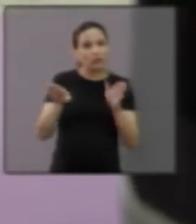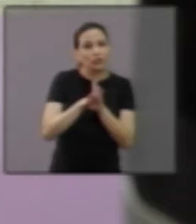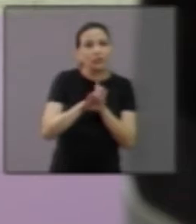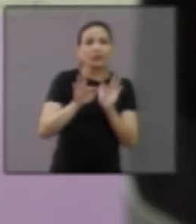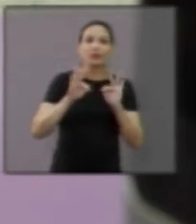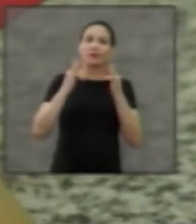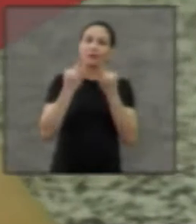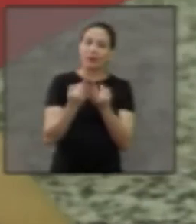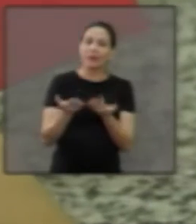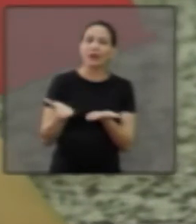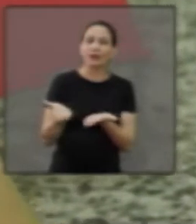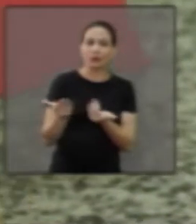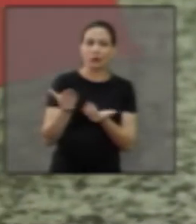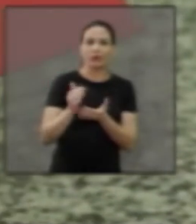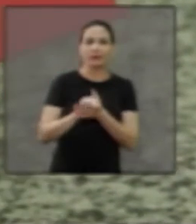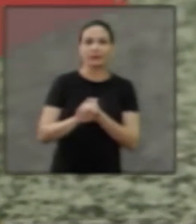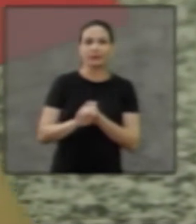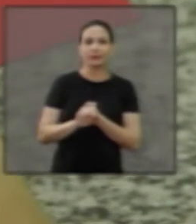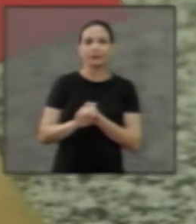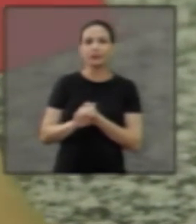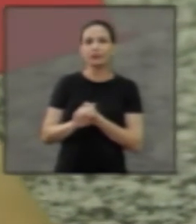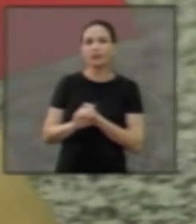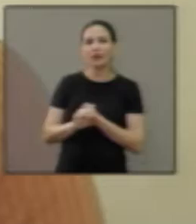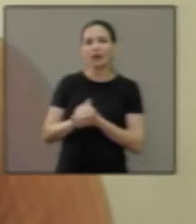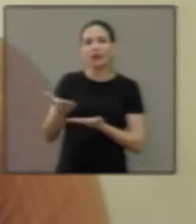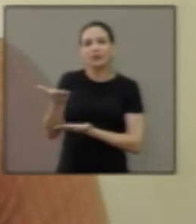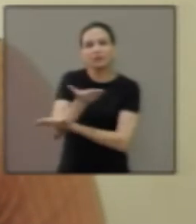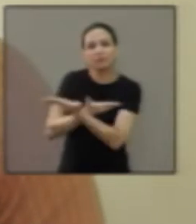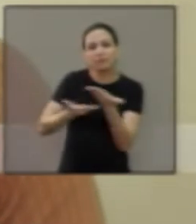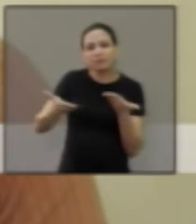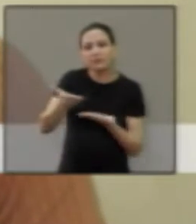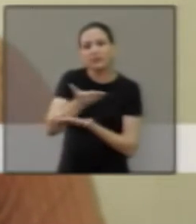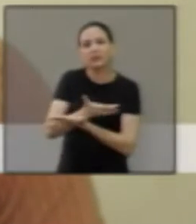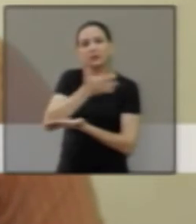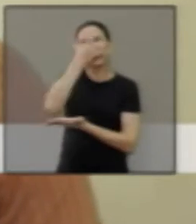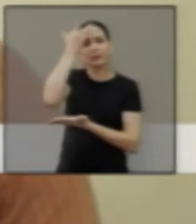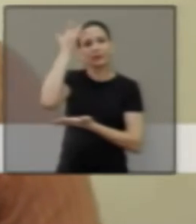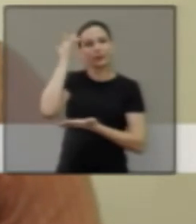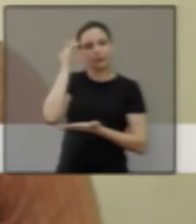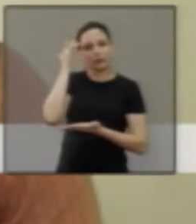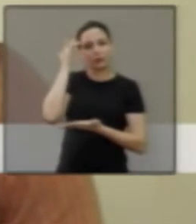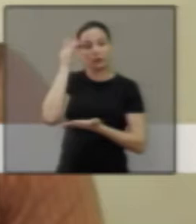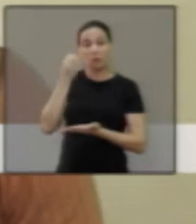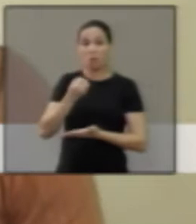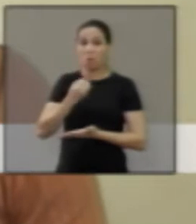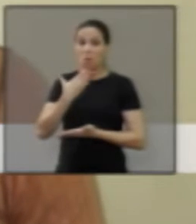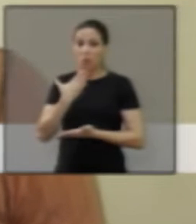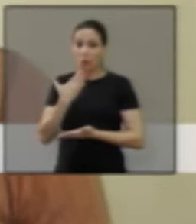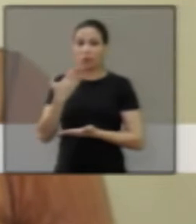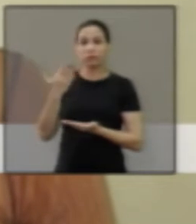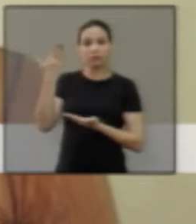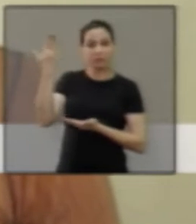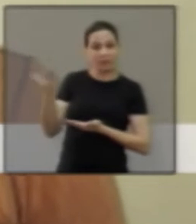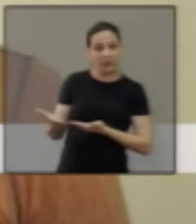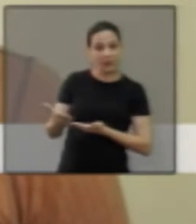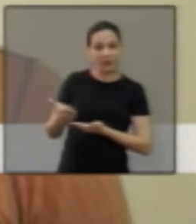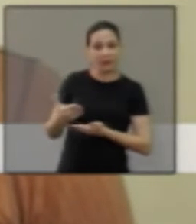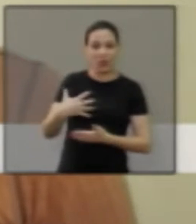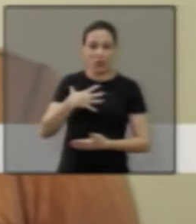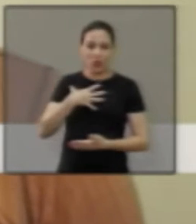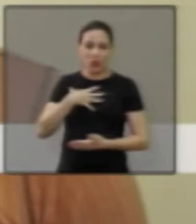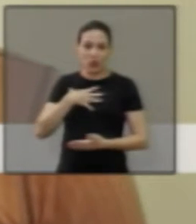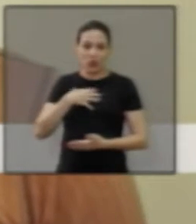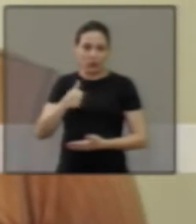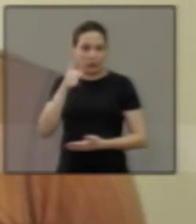positivos também chegam às famílias dessas jovens. Convivência com outras pessoas, certo? Isso é muito bom para ela, porque ela